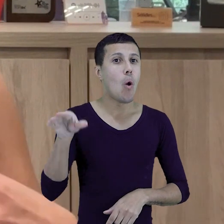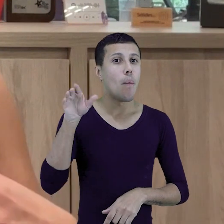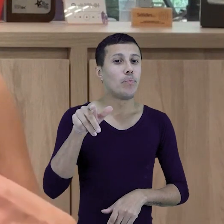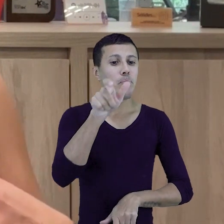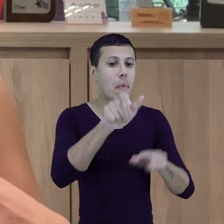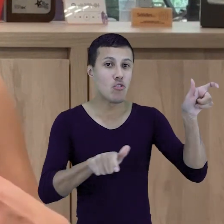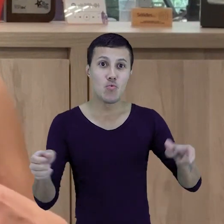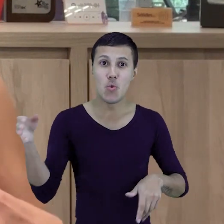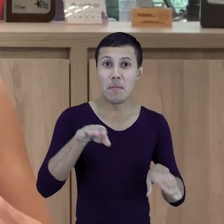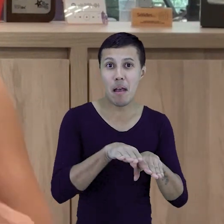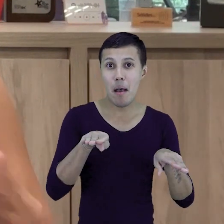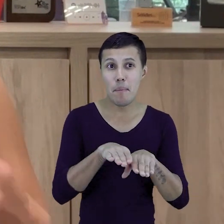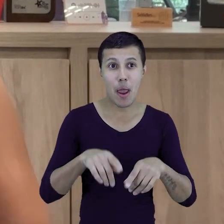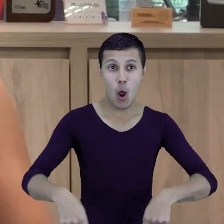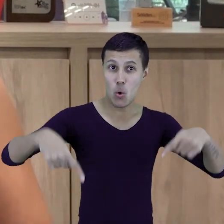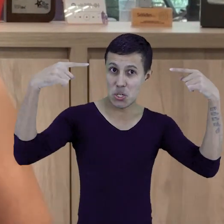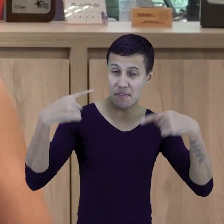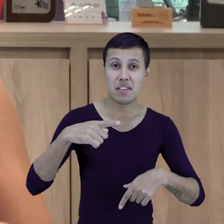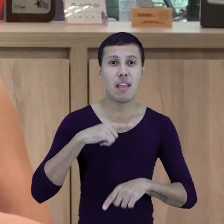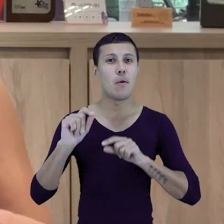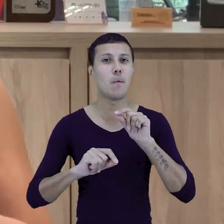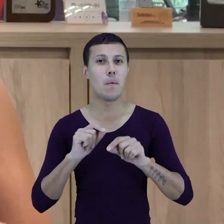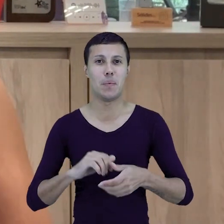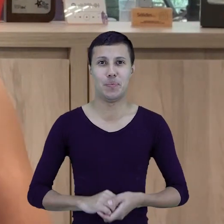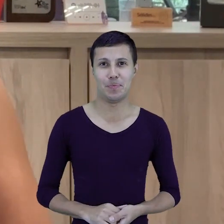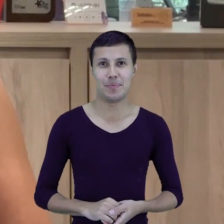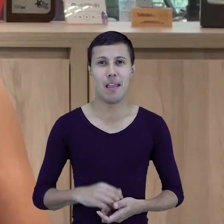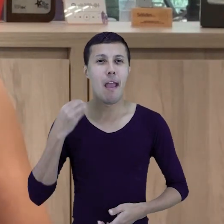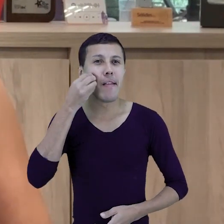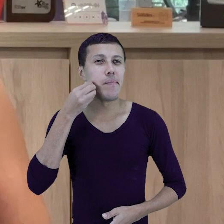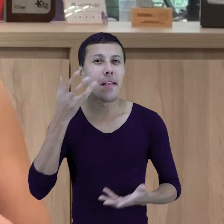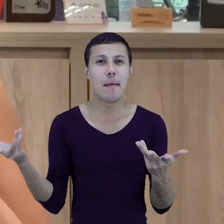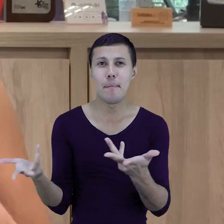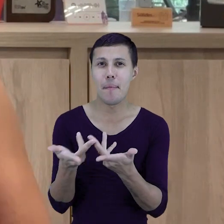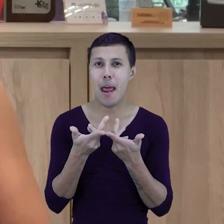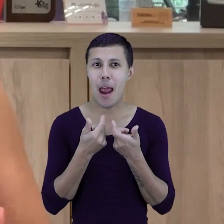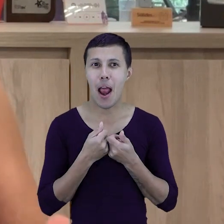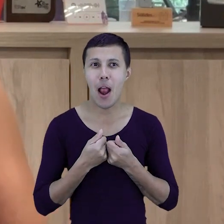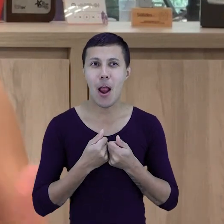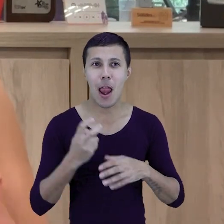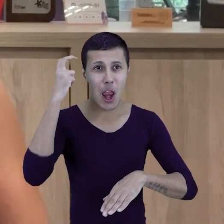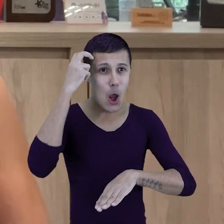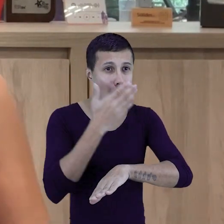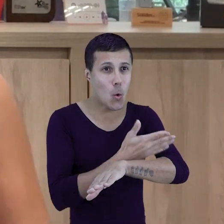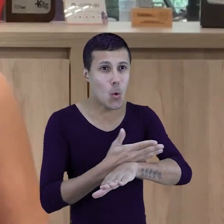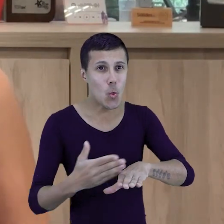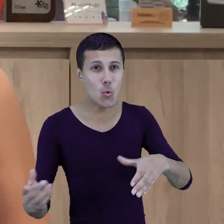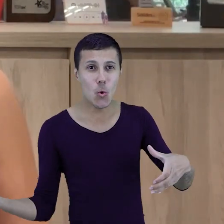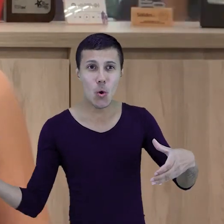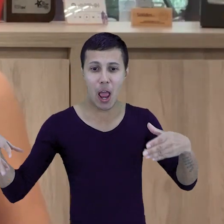desafio, né? Que tem sido uma experiência maravilhosa de integrar culturas, né?